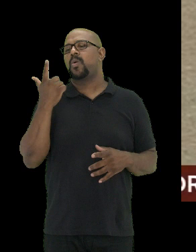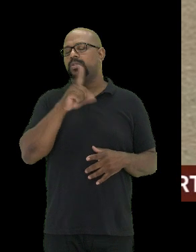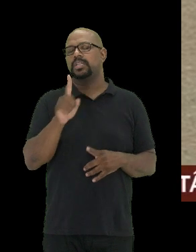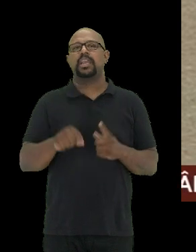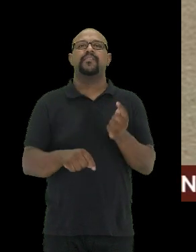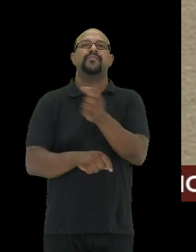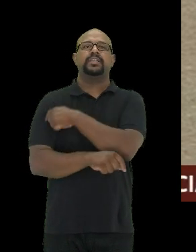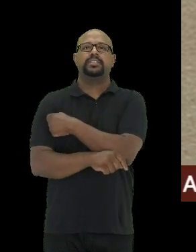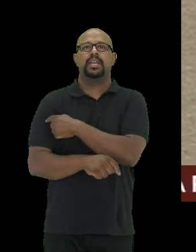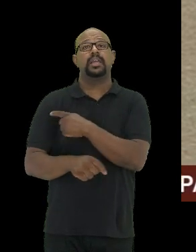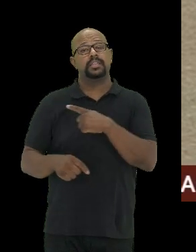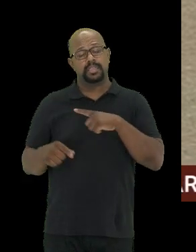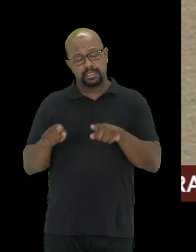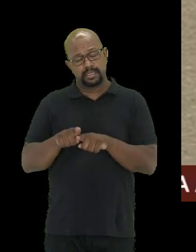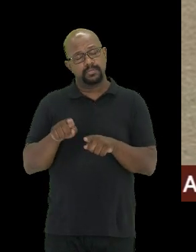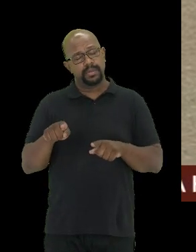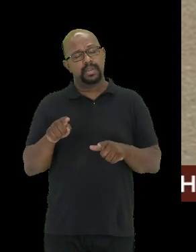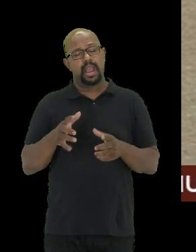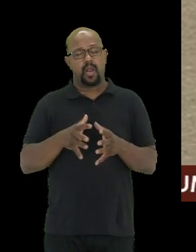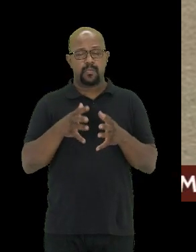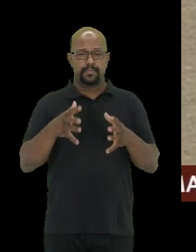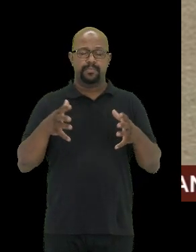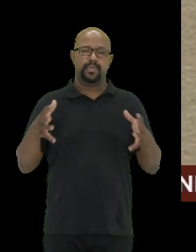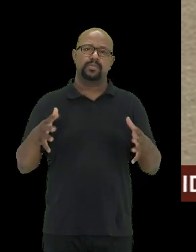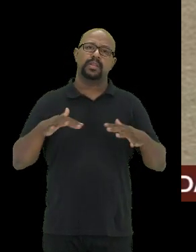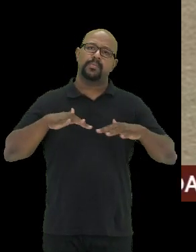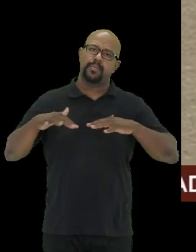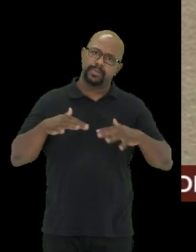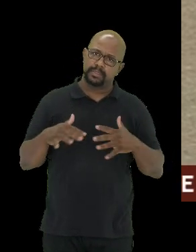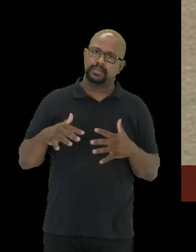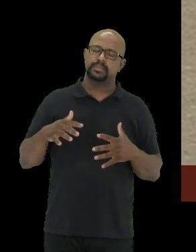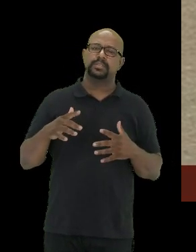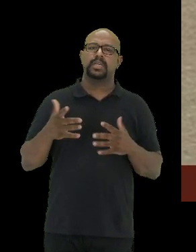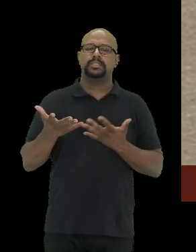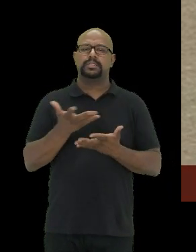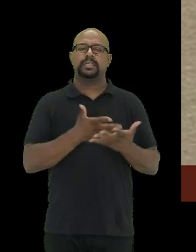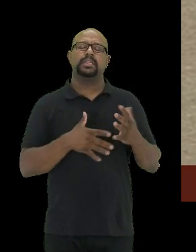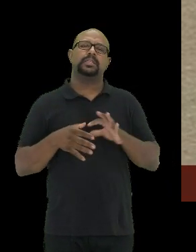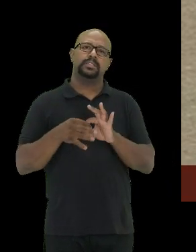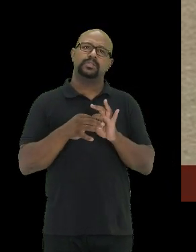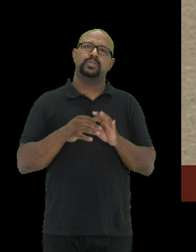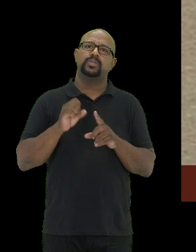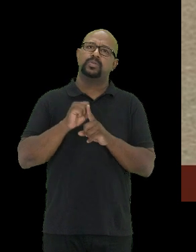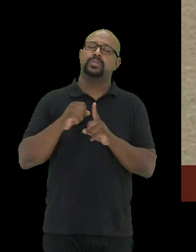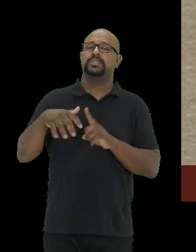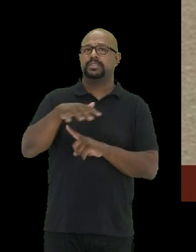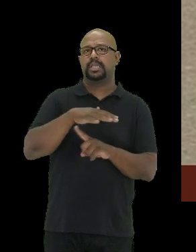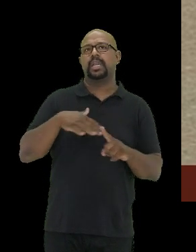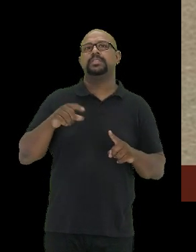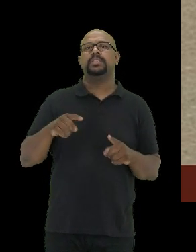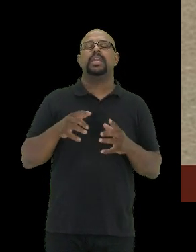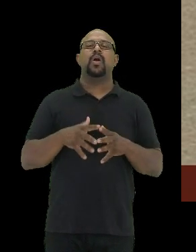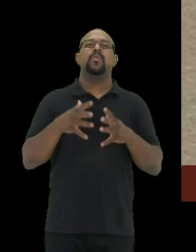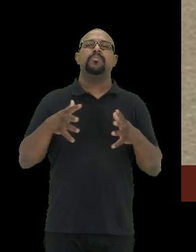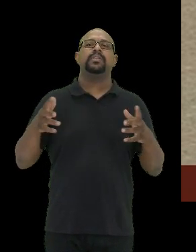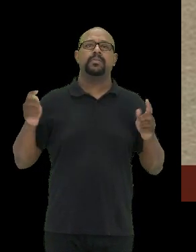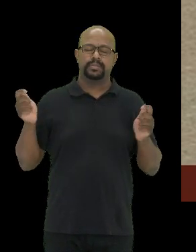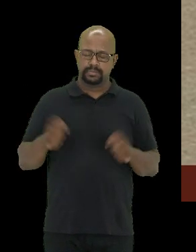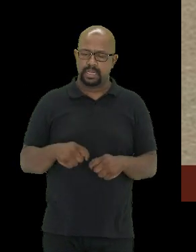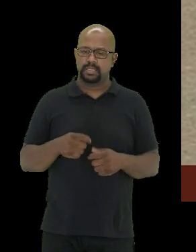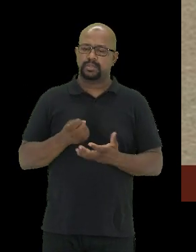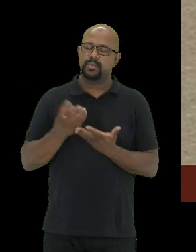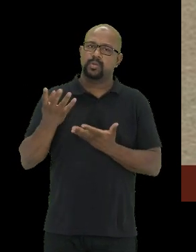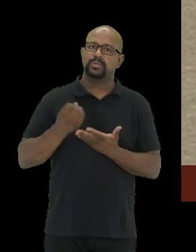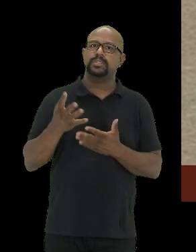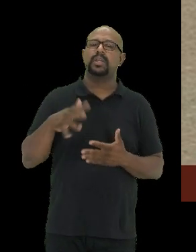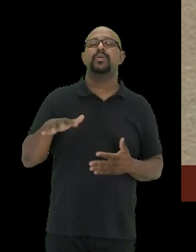E você tem acoplado a isso um aumento da mobilização e das interações sociais, o que evidentemente aumenta a possibilidade de produção ao vírus.